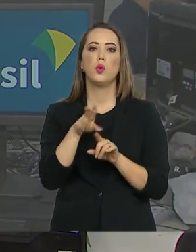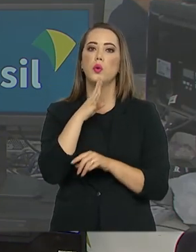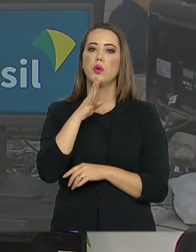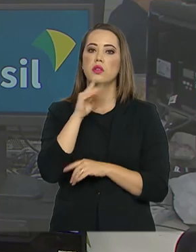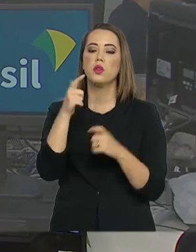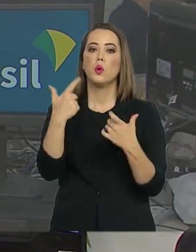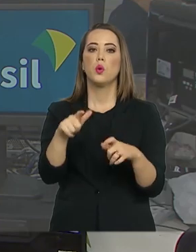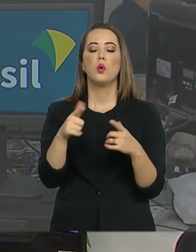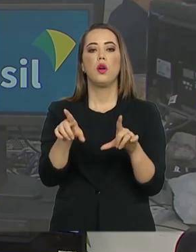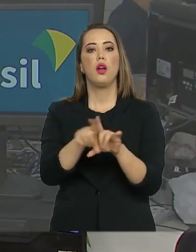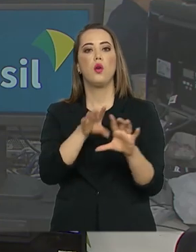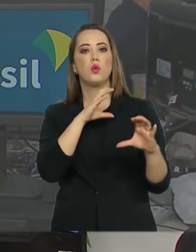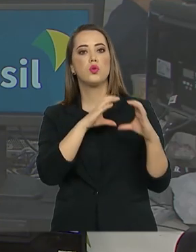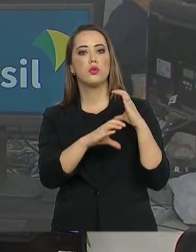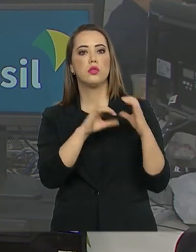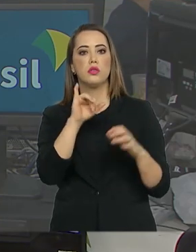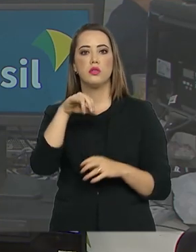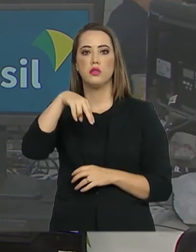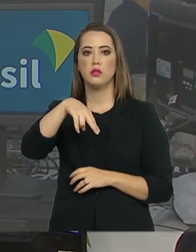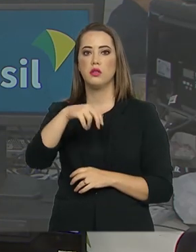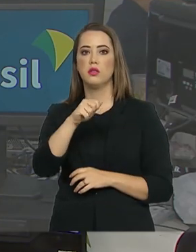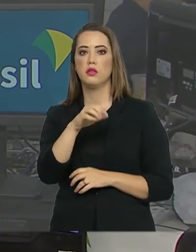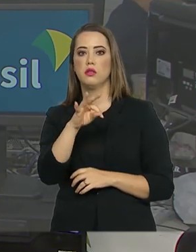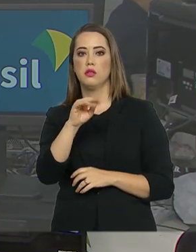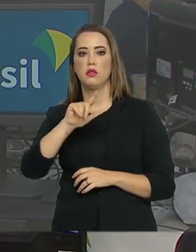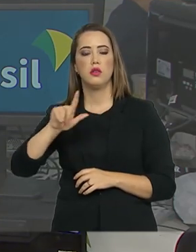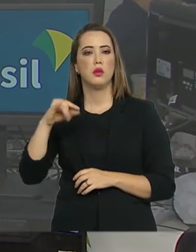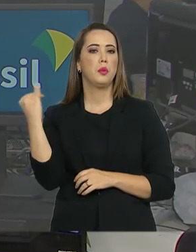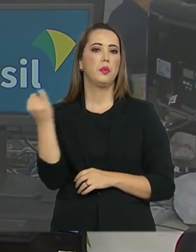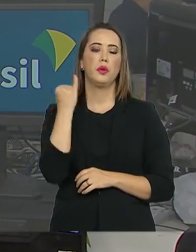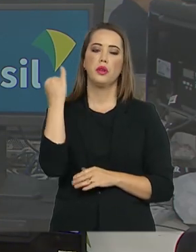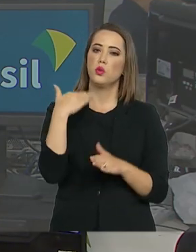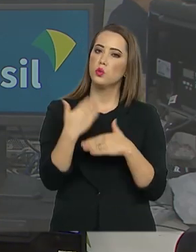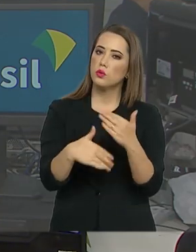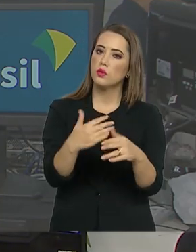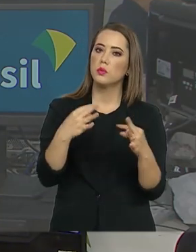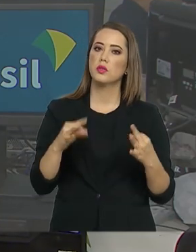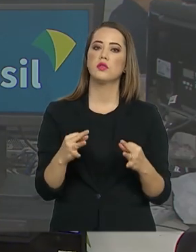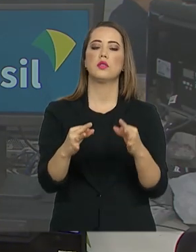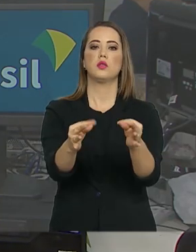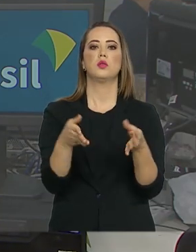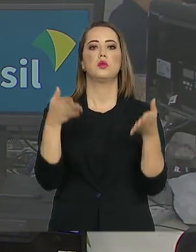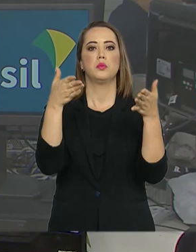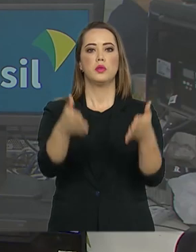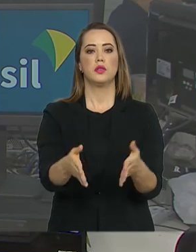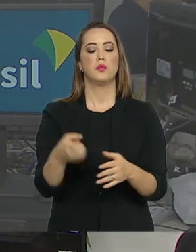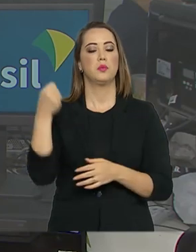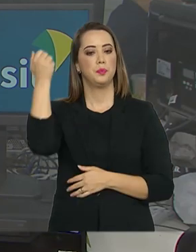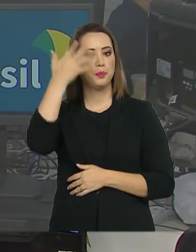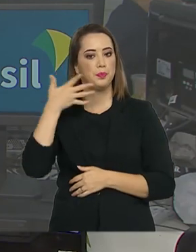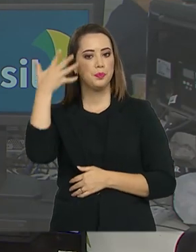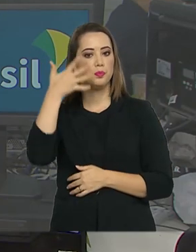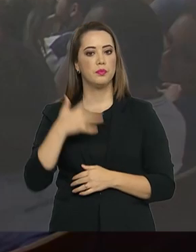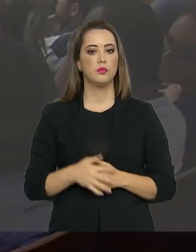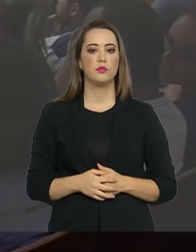Telecomunicações, o Inatel, referência no desenvolvimento de tecnologia, e participou de uma palestra.